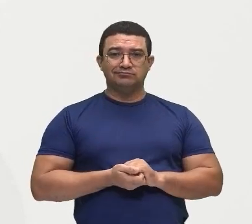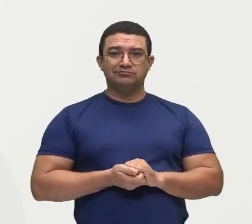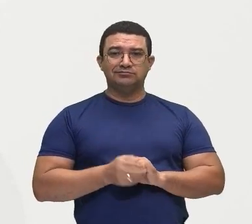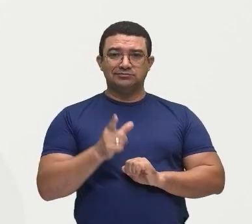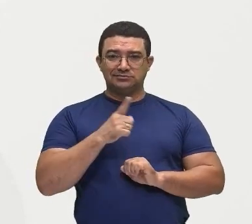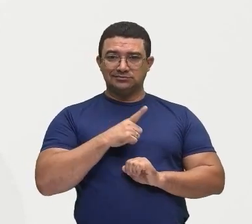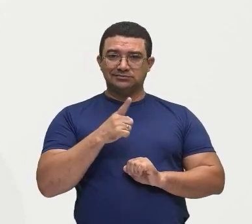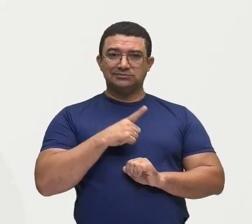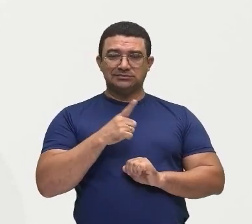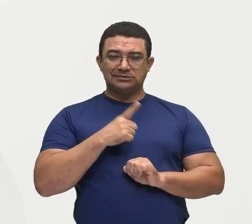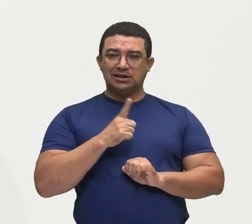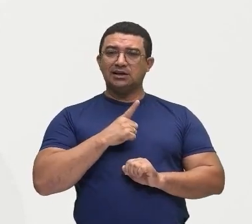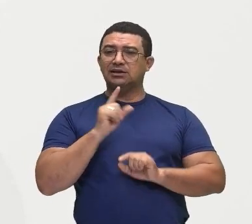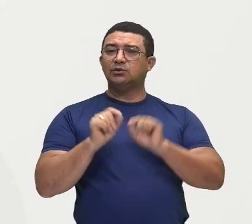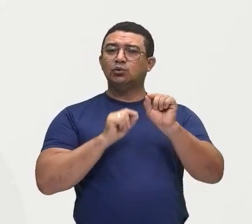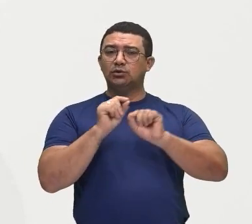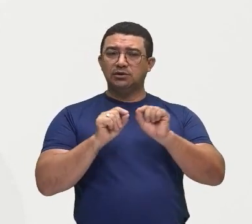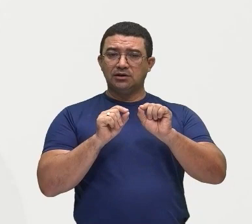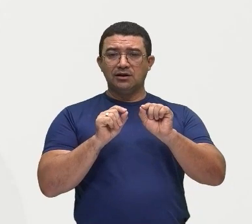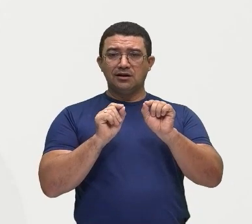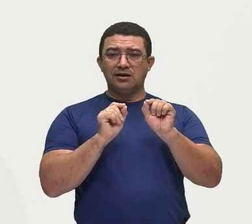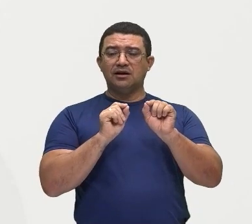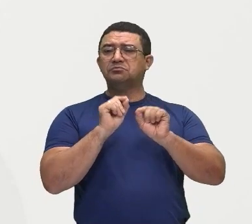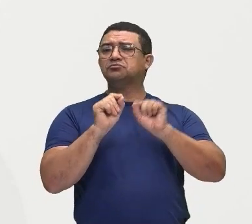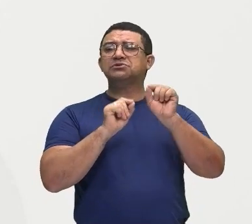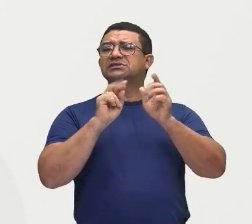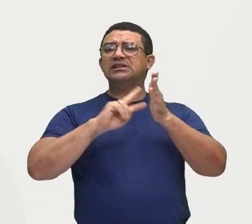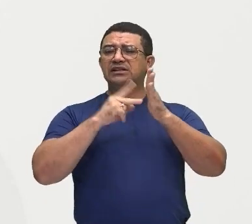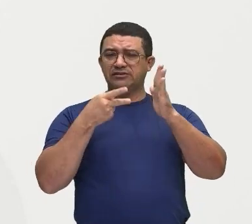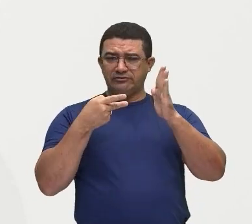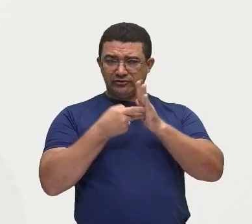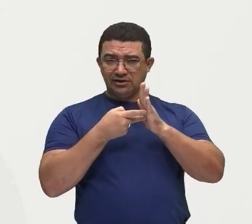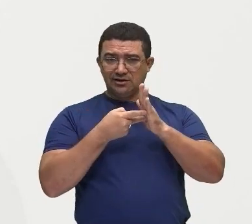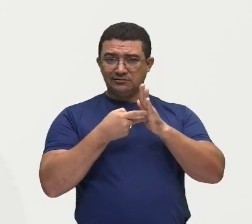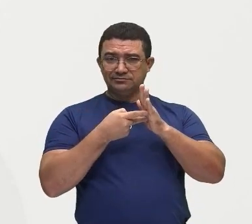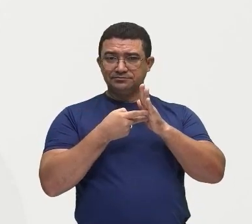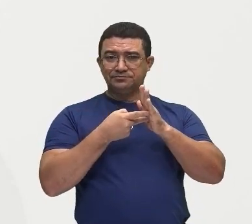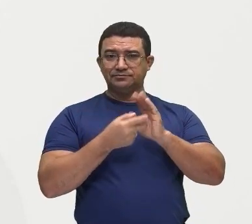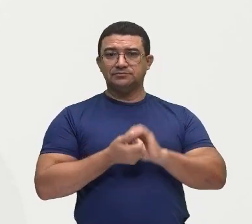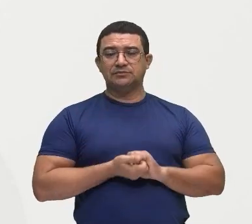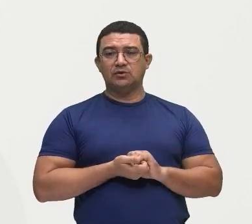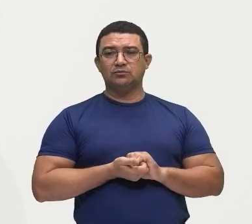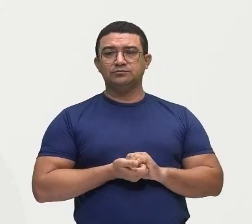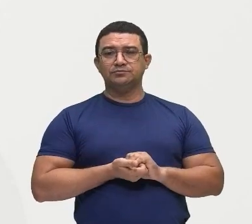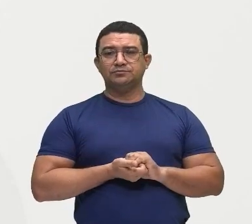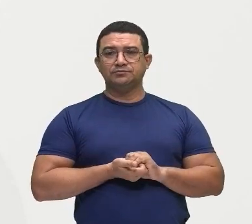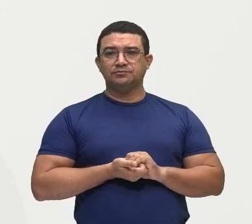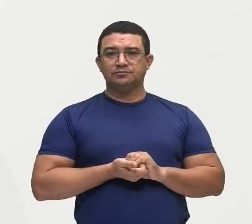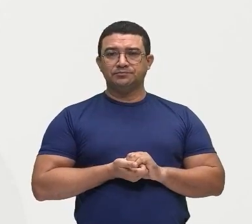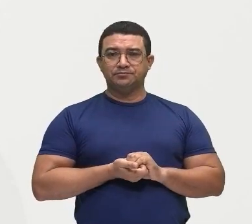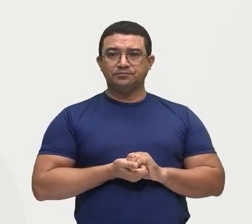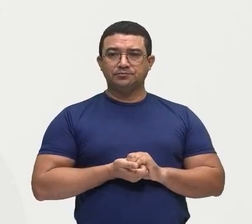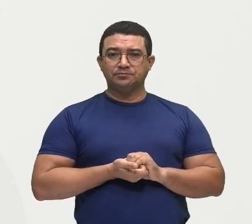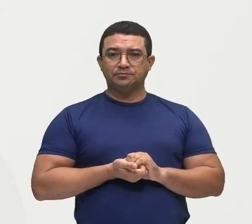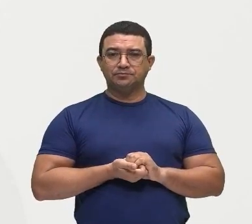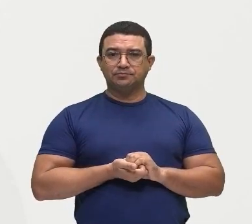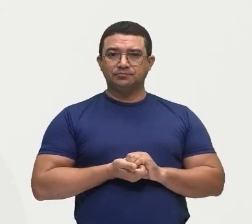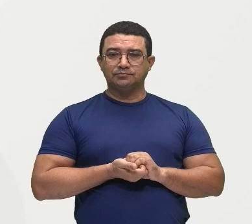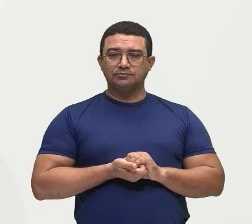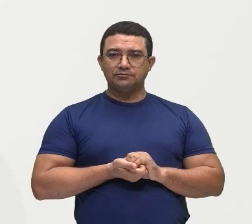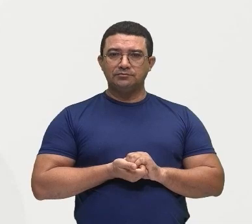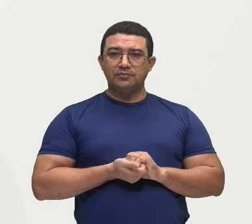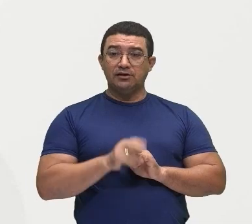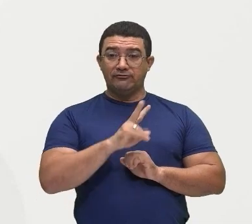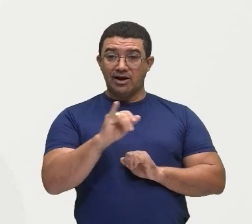da propriedade. E o que que é isso, gente, né? O que que é essa extrema concentração? A gente